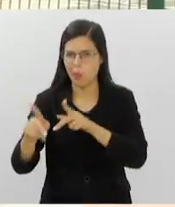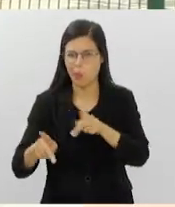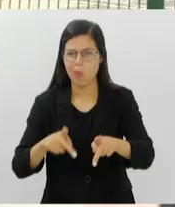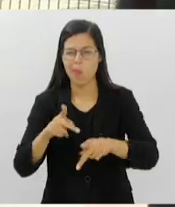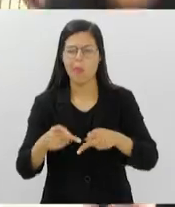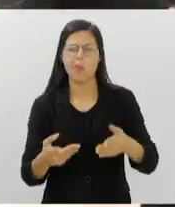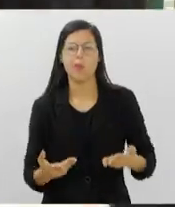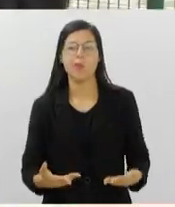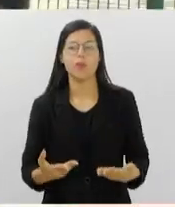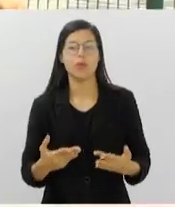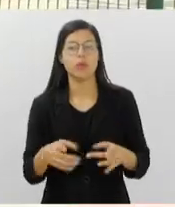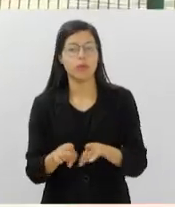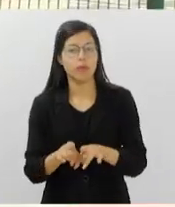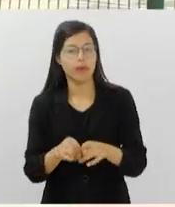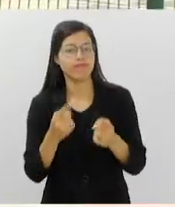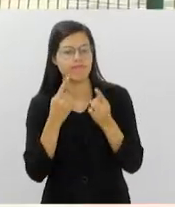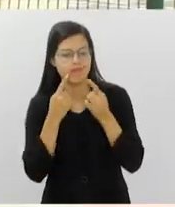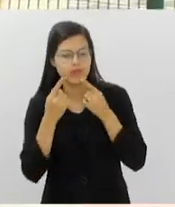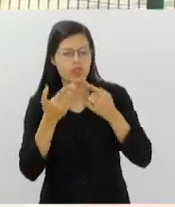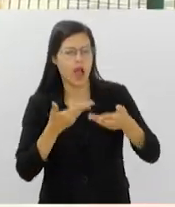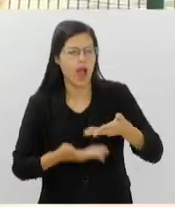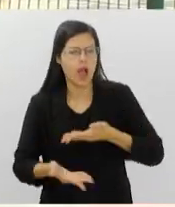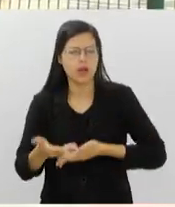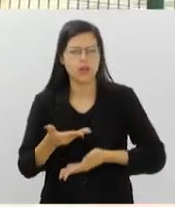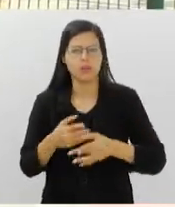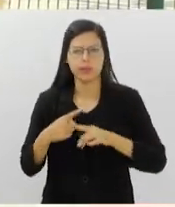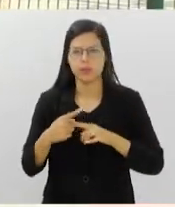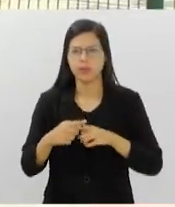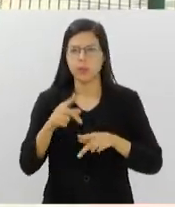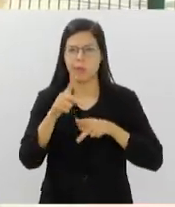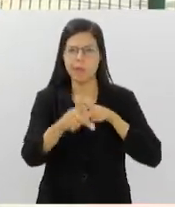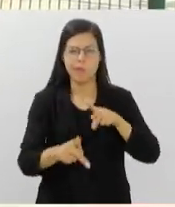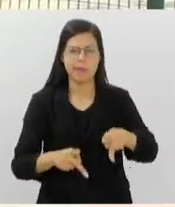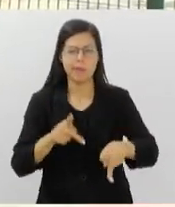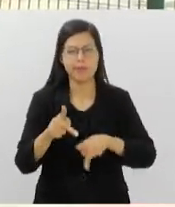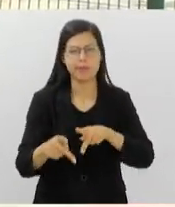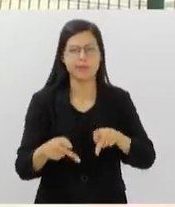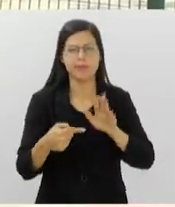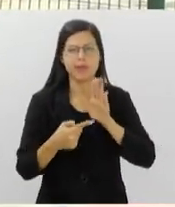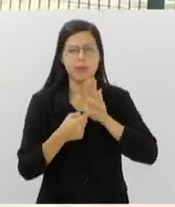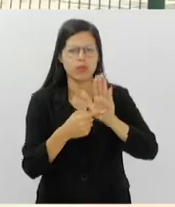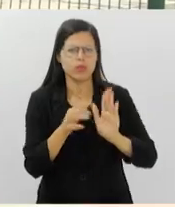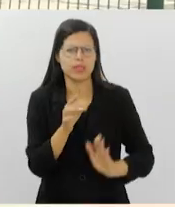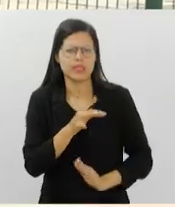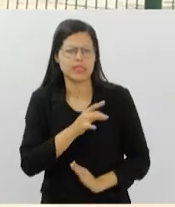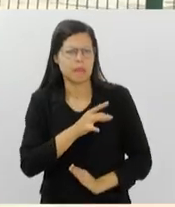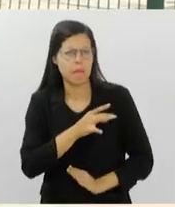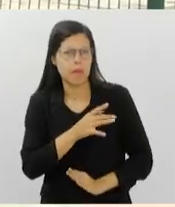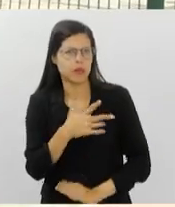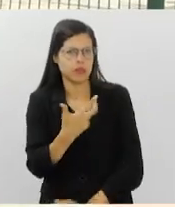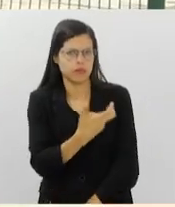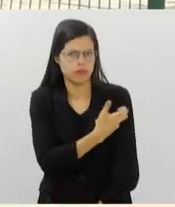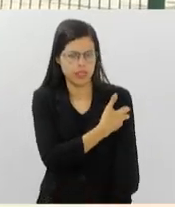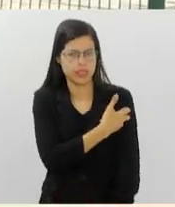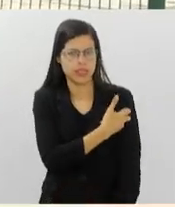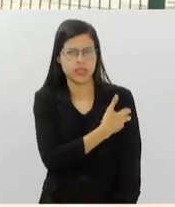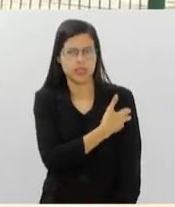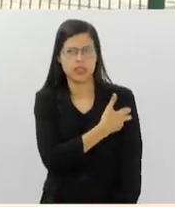entender por que a população tem demonstrado essa hesitação vacinal. O que tem sido